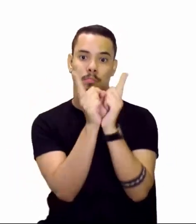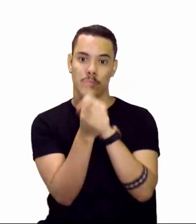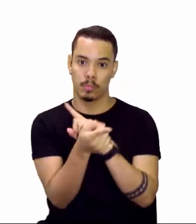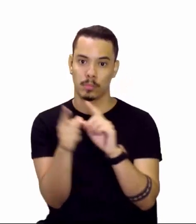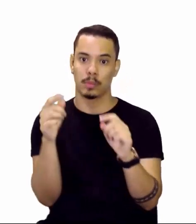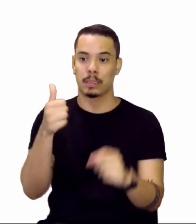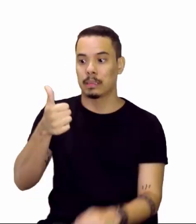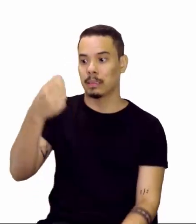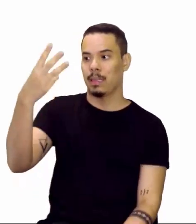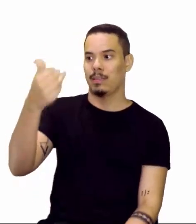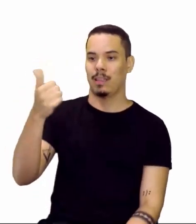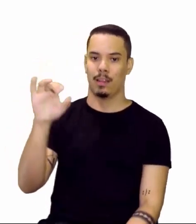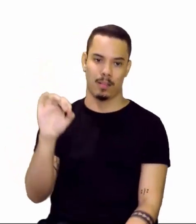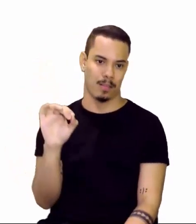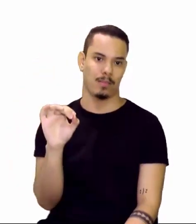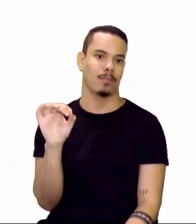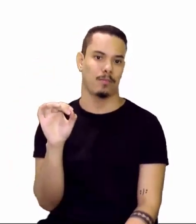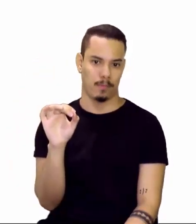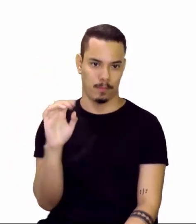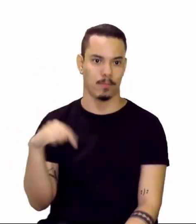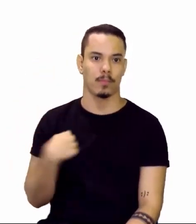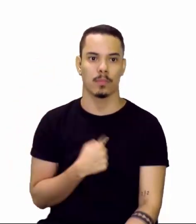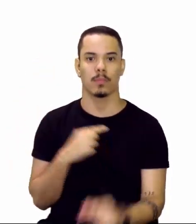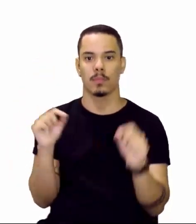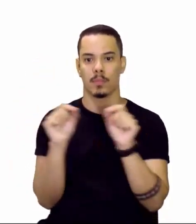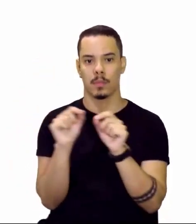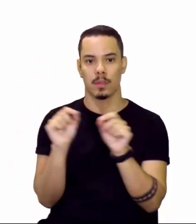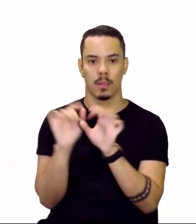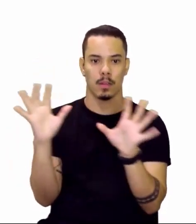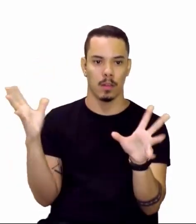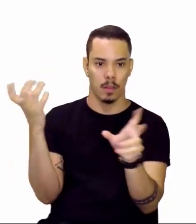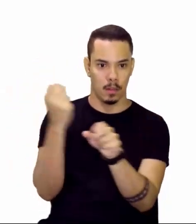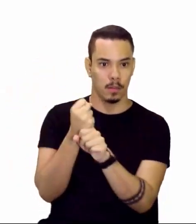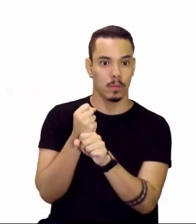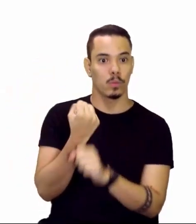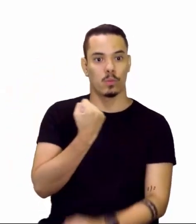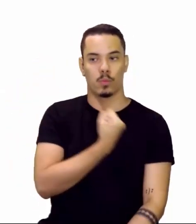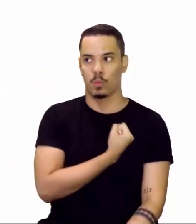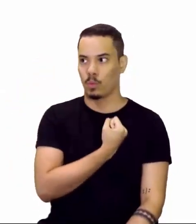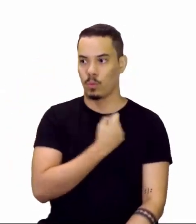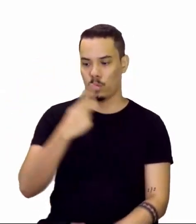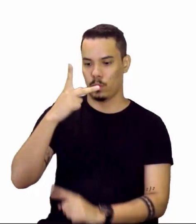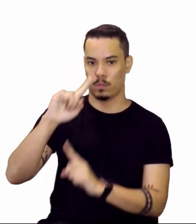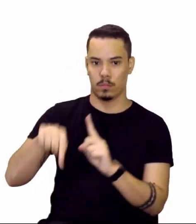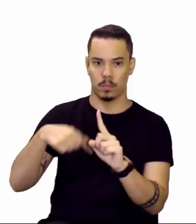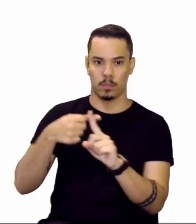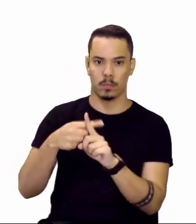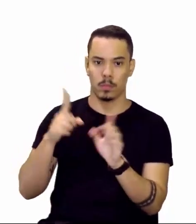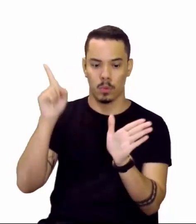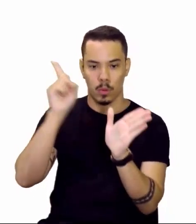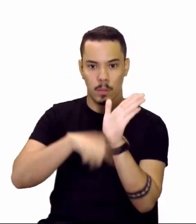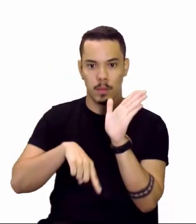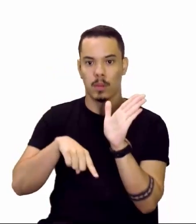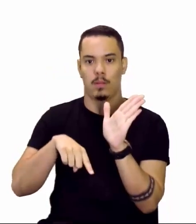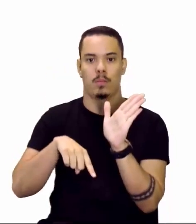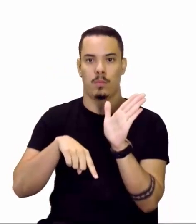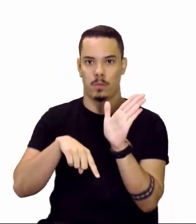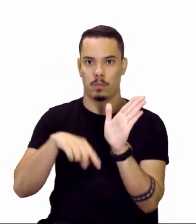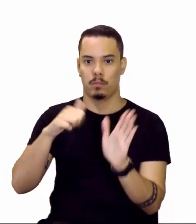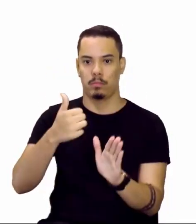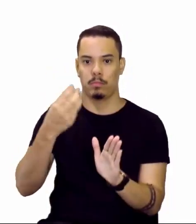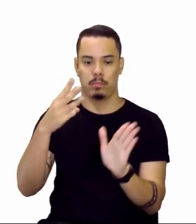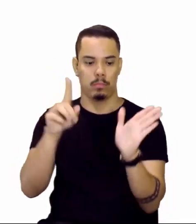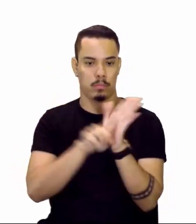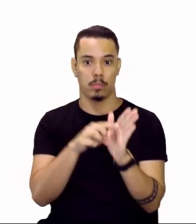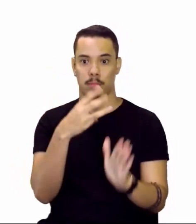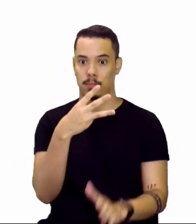10 elétrons. Para a gente fazer a soma, pegamos o número de prótons e subtraímos o valor da carga. 13